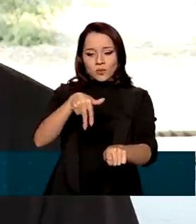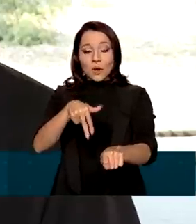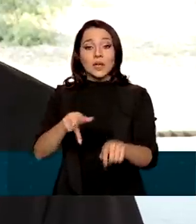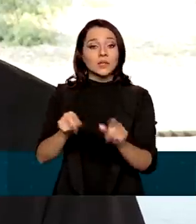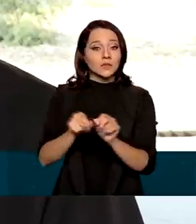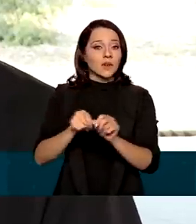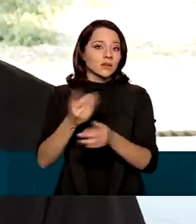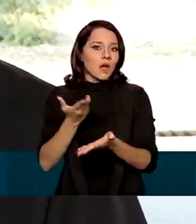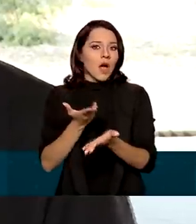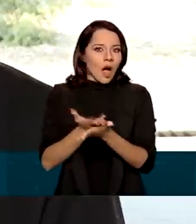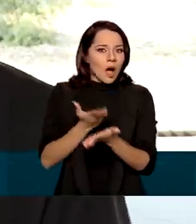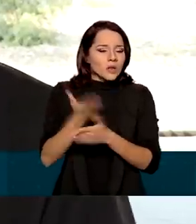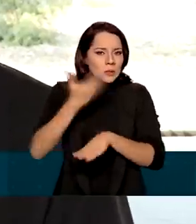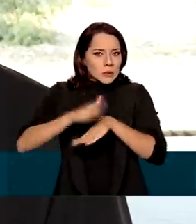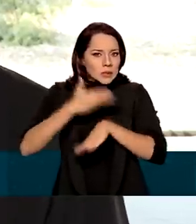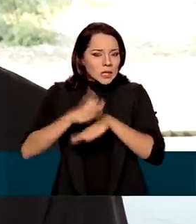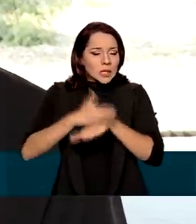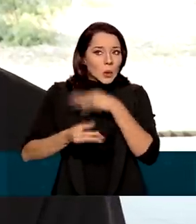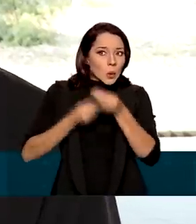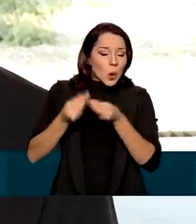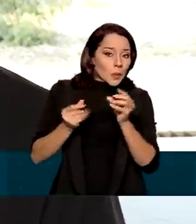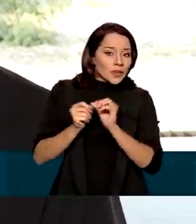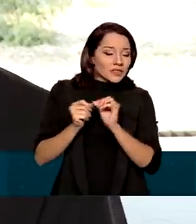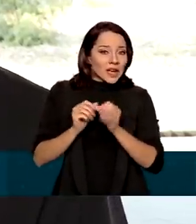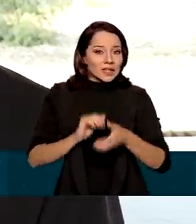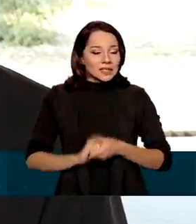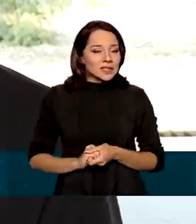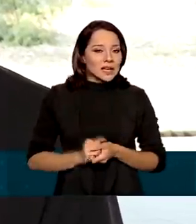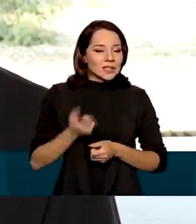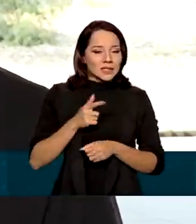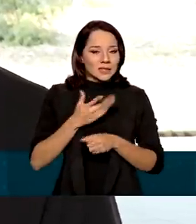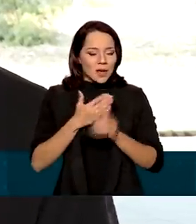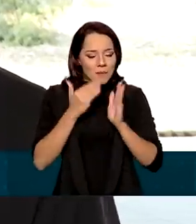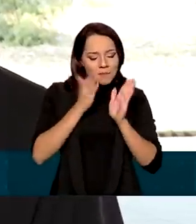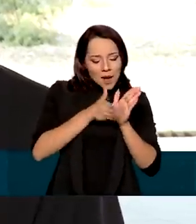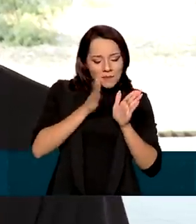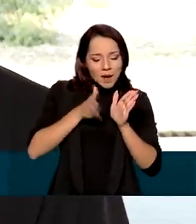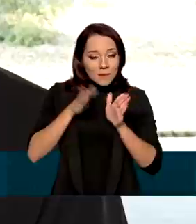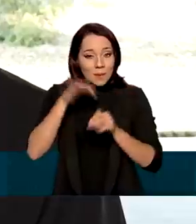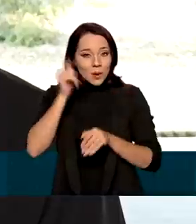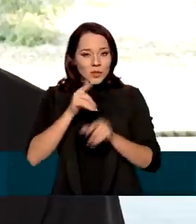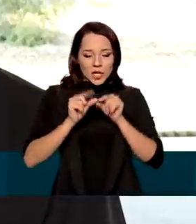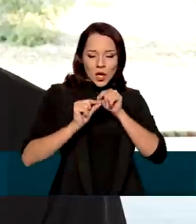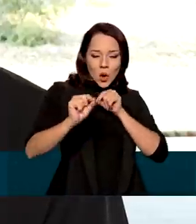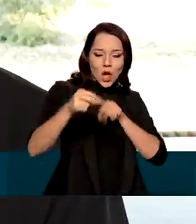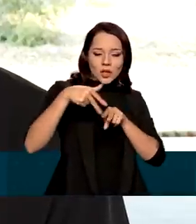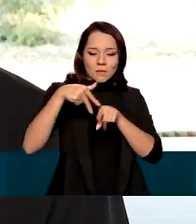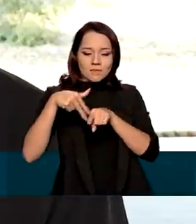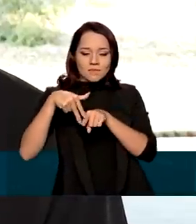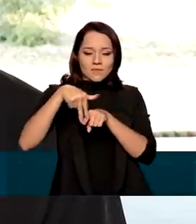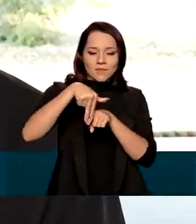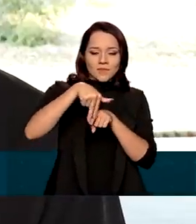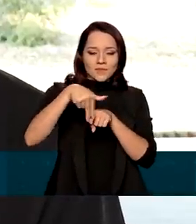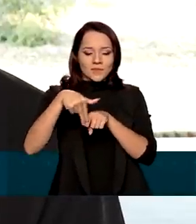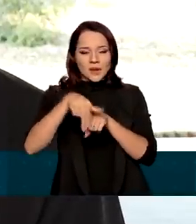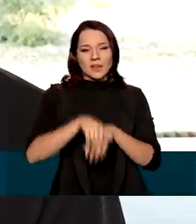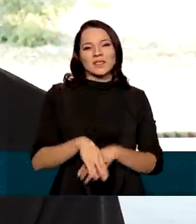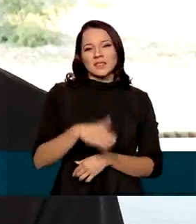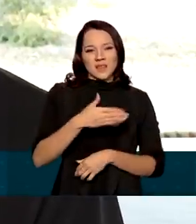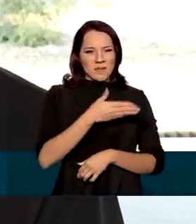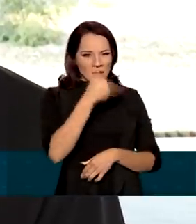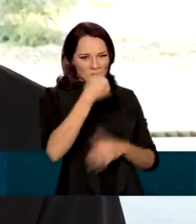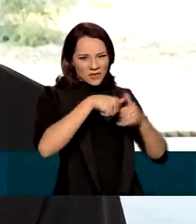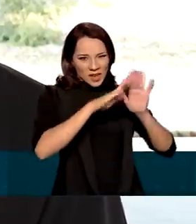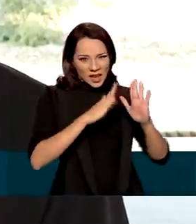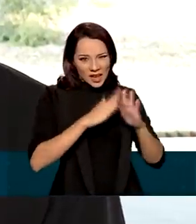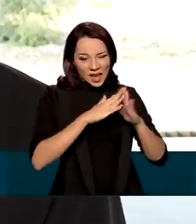aulas treinando como que faz isso, os passos a passos para poder se equilibrar na corda. Melhor do que ficar em casa no